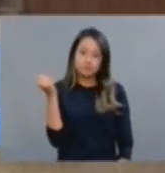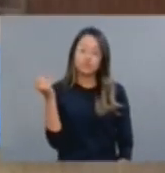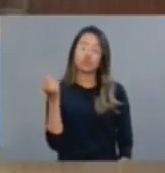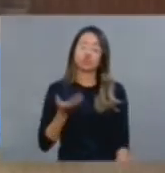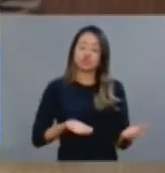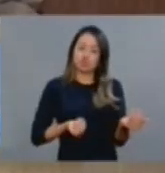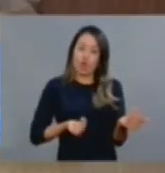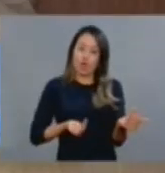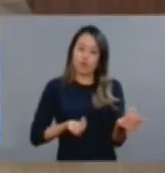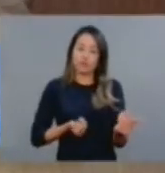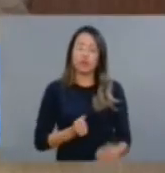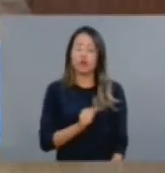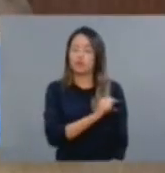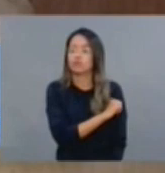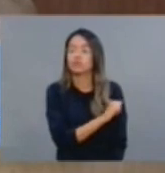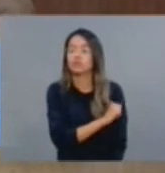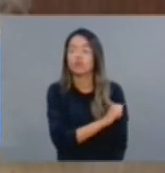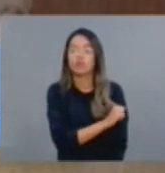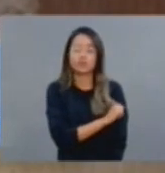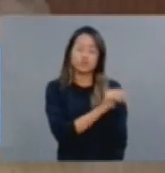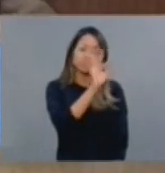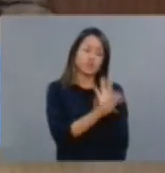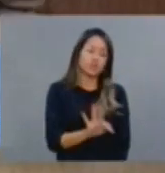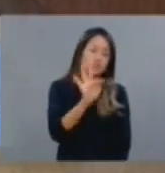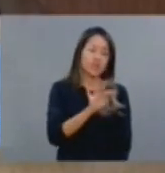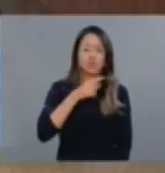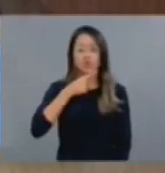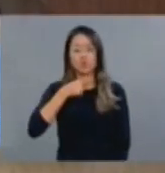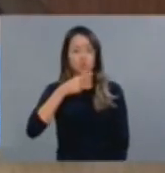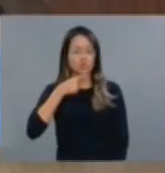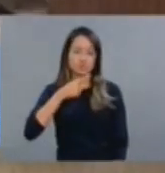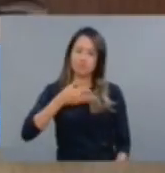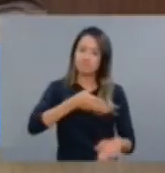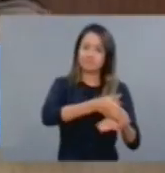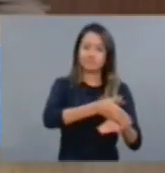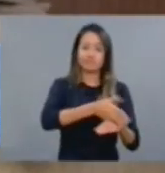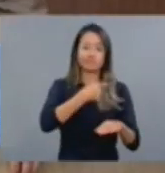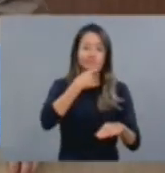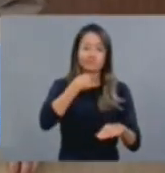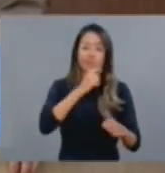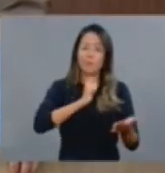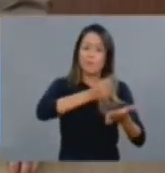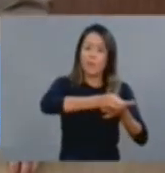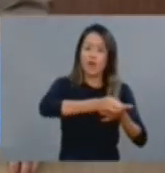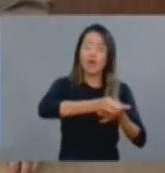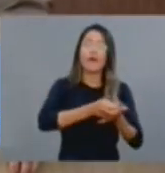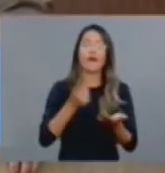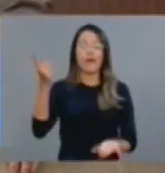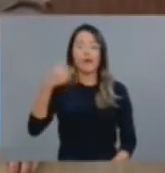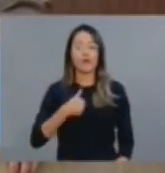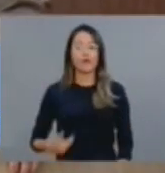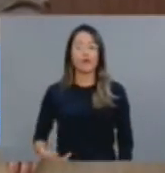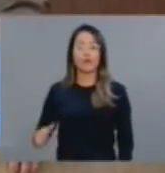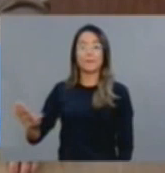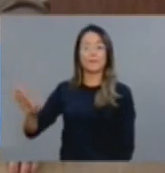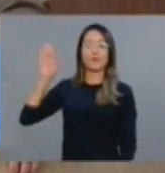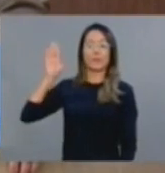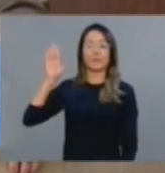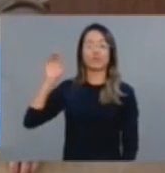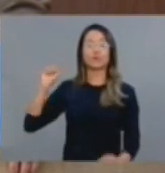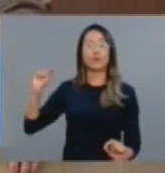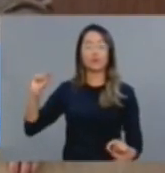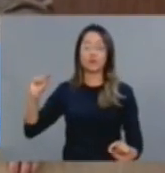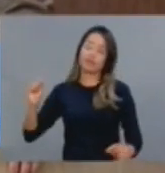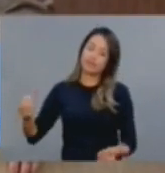jovens que não têm condição de ascender o ensino superior, foi prometido dar uma